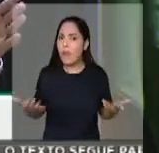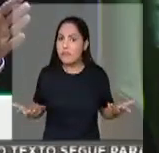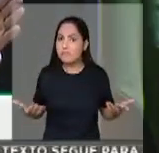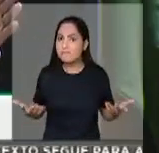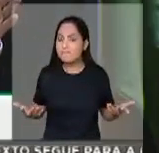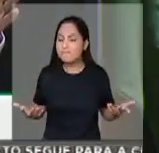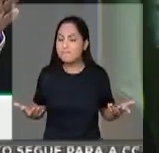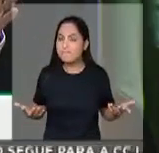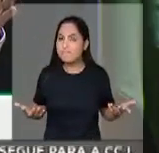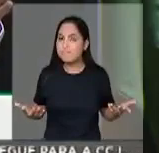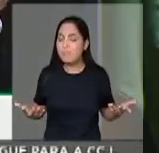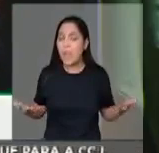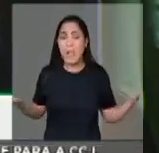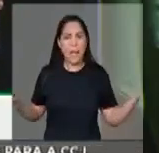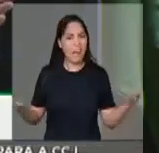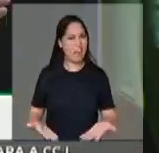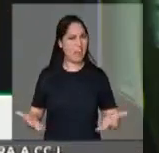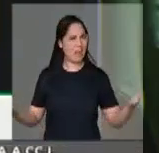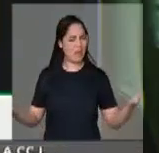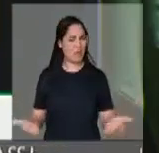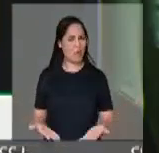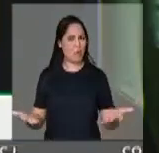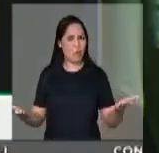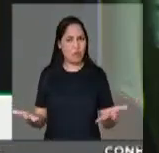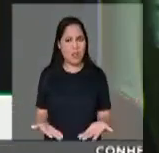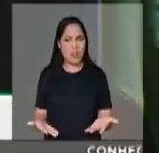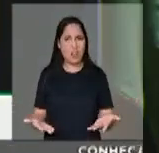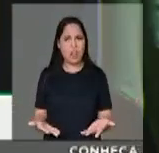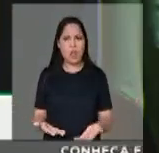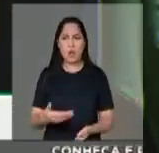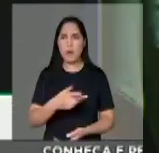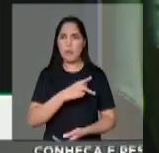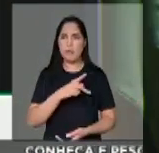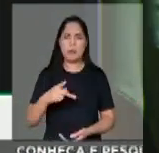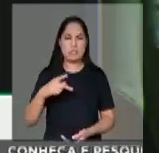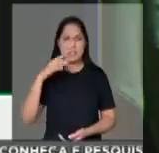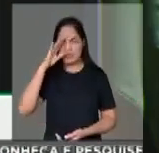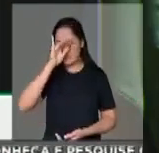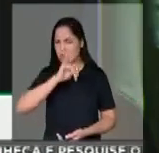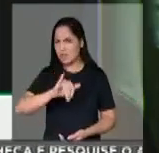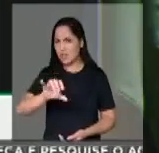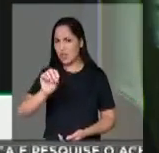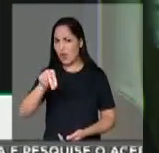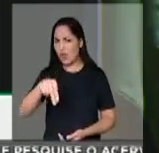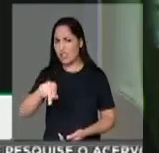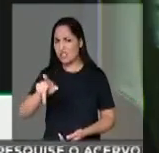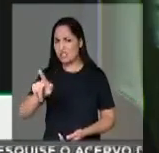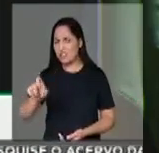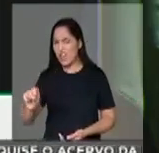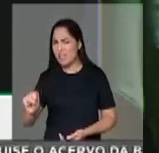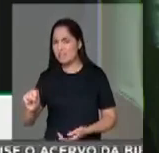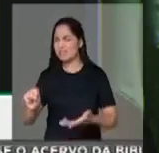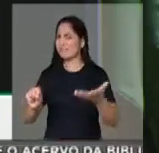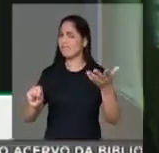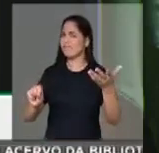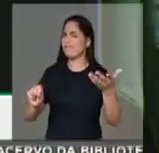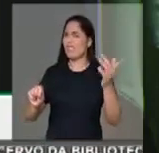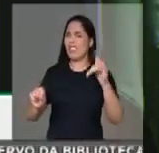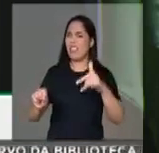Agora, nós tivemos o presidente dizendo que as queimadas podem estar sendo provocadas por ONGs. Isso é patético.